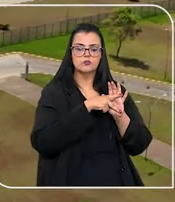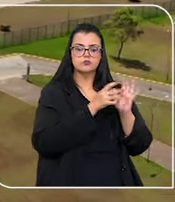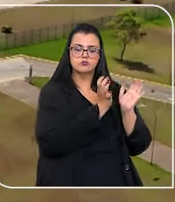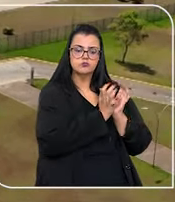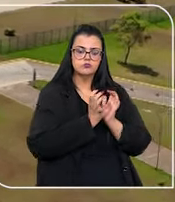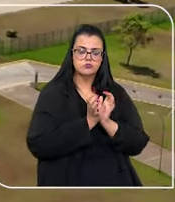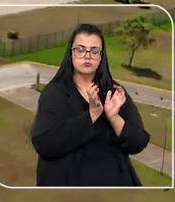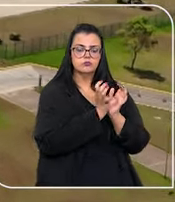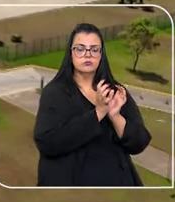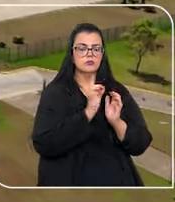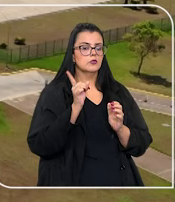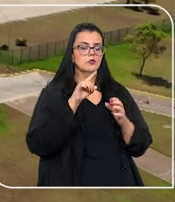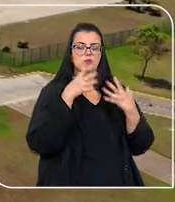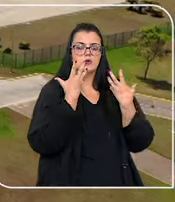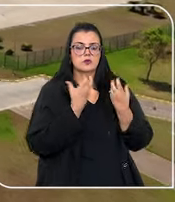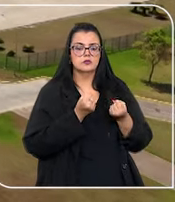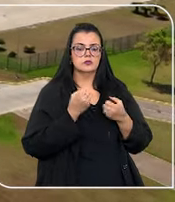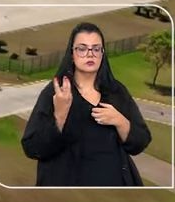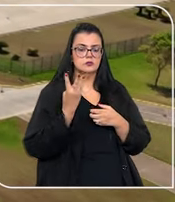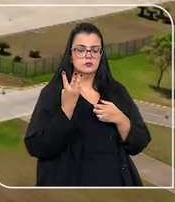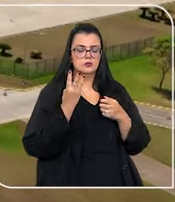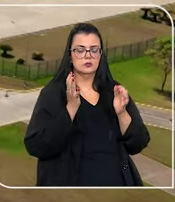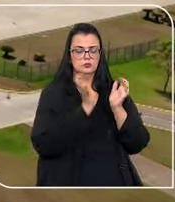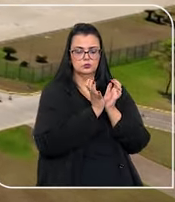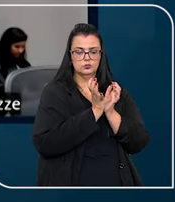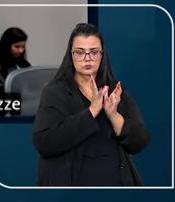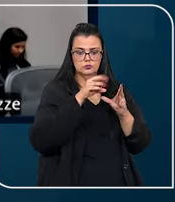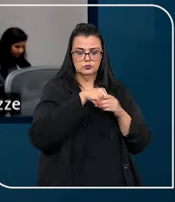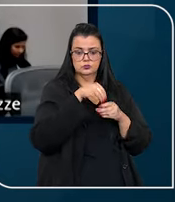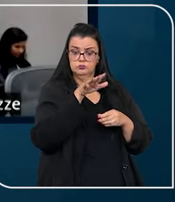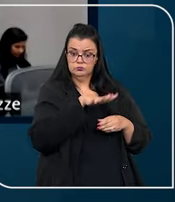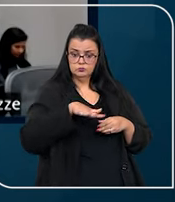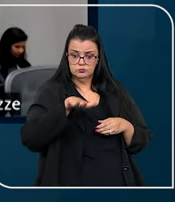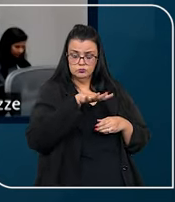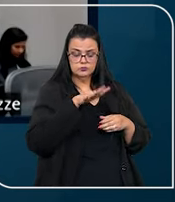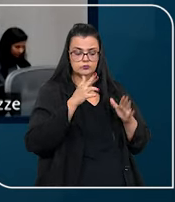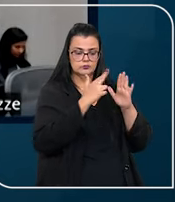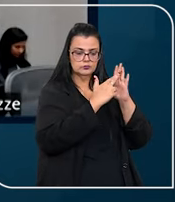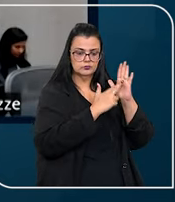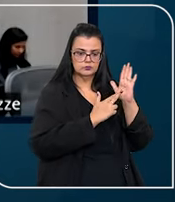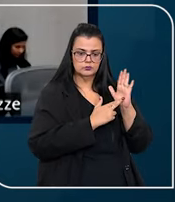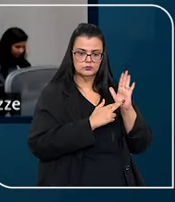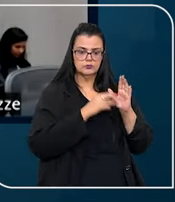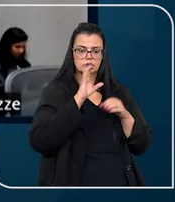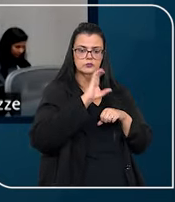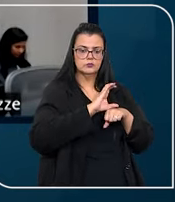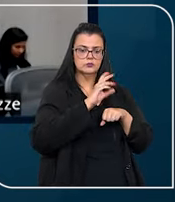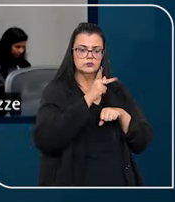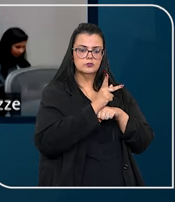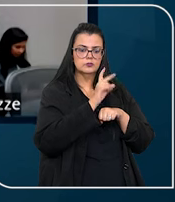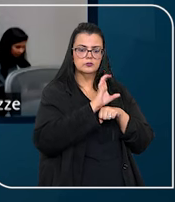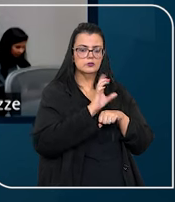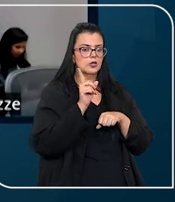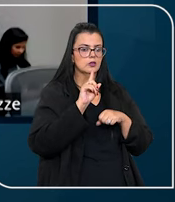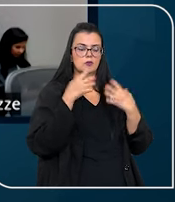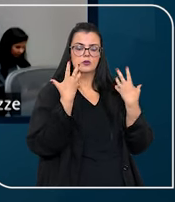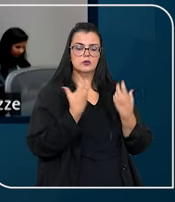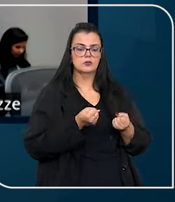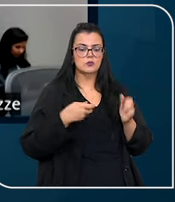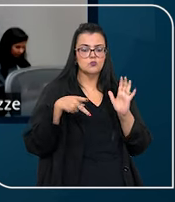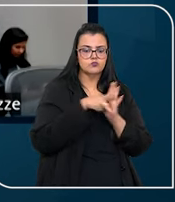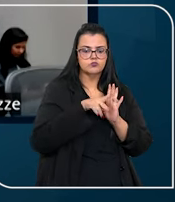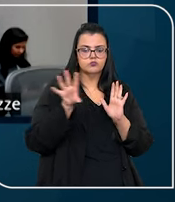advocatícia teve o provimento negado pela terceira turma. Para o colegiado, a regra prevista no CPC não